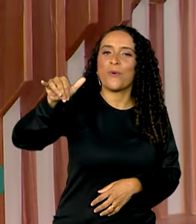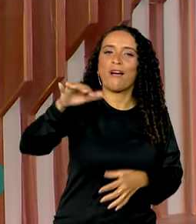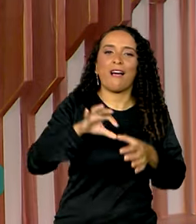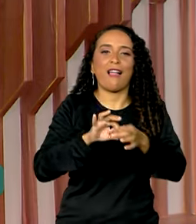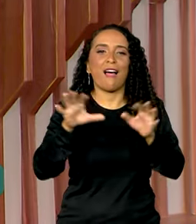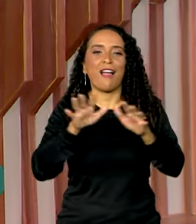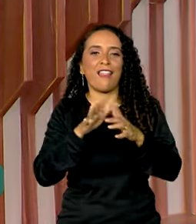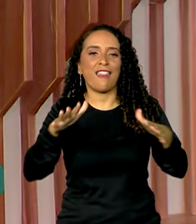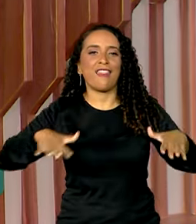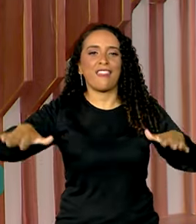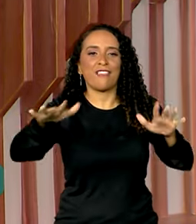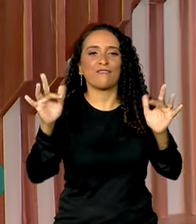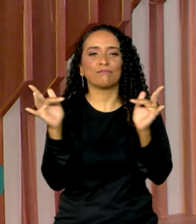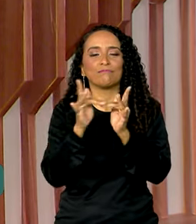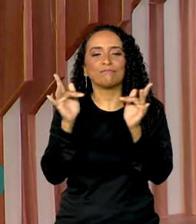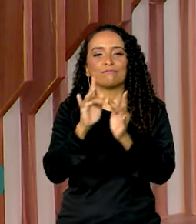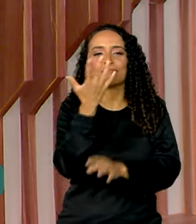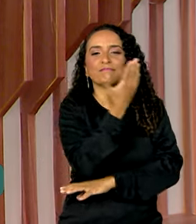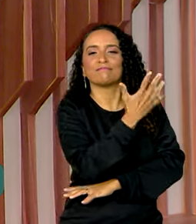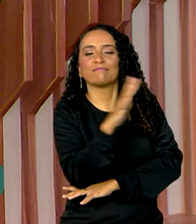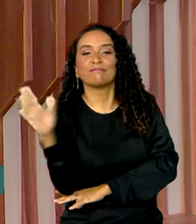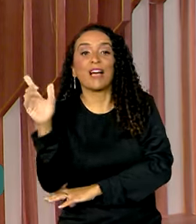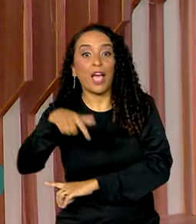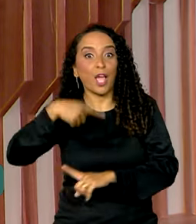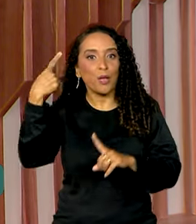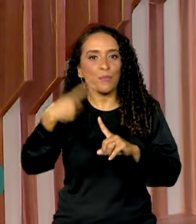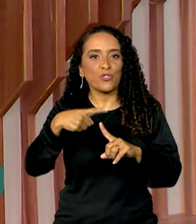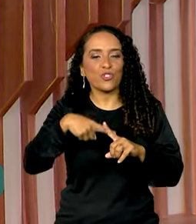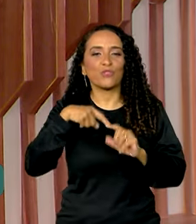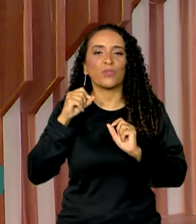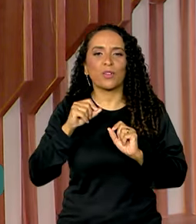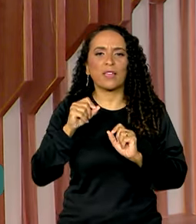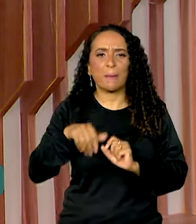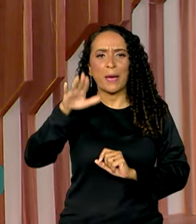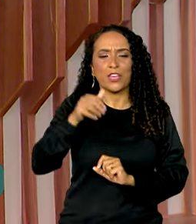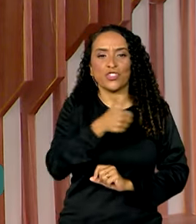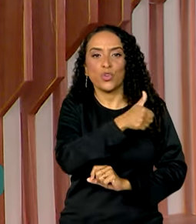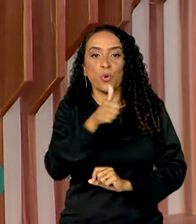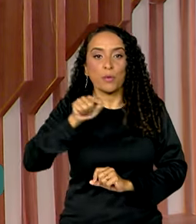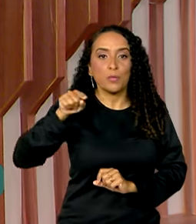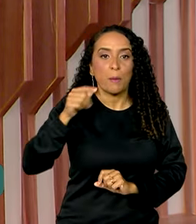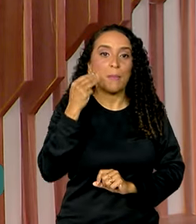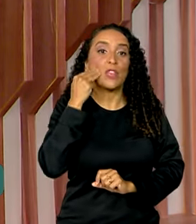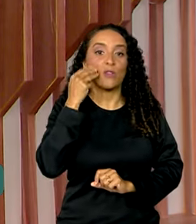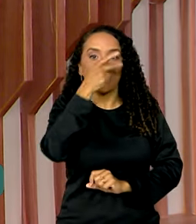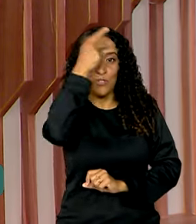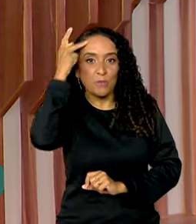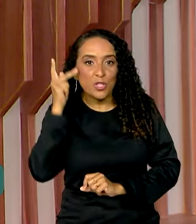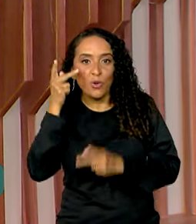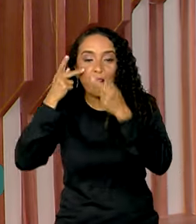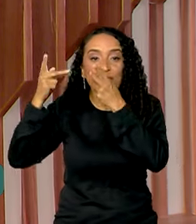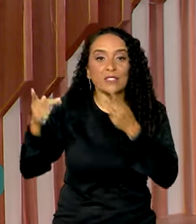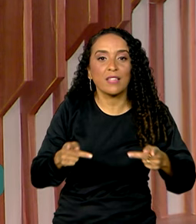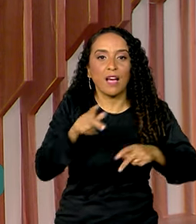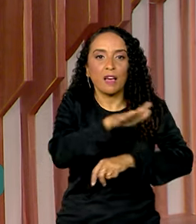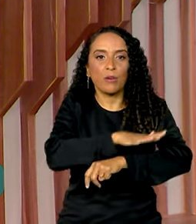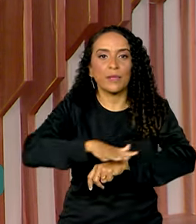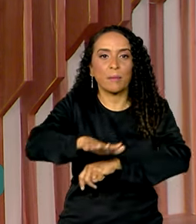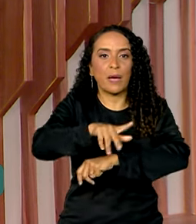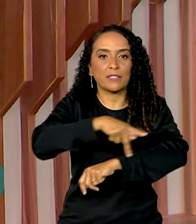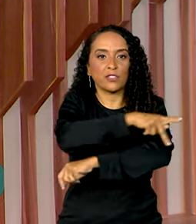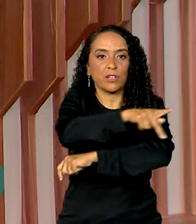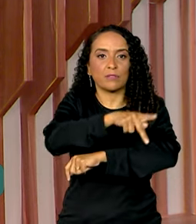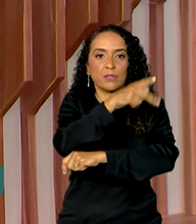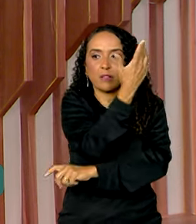ar livre e em contato com a natureza foram os motivos que levaram mais de 11 milhões de pessoas à visitação dos